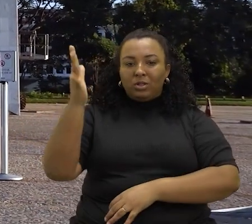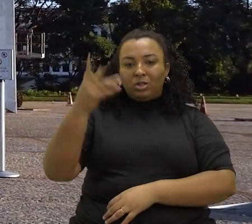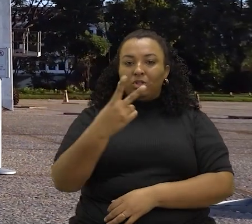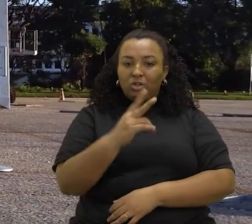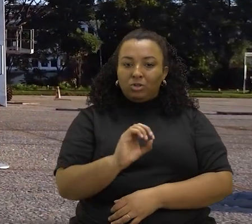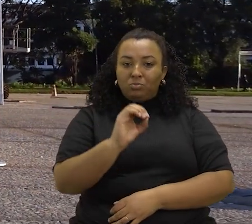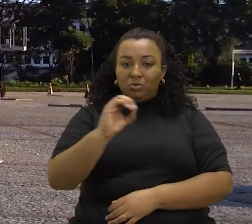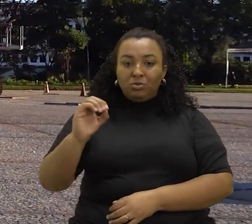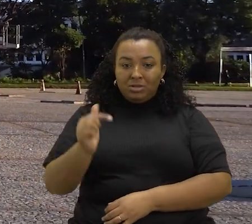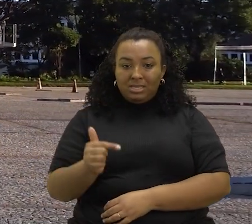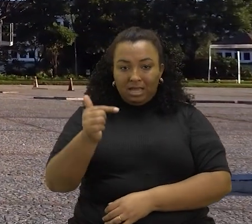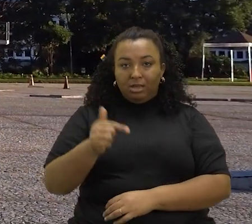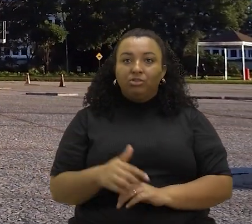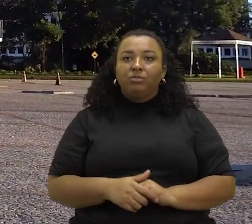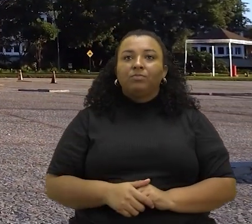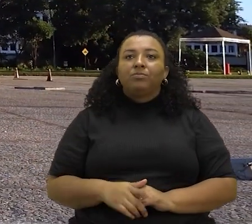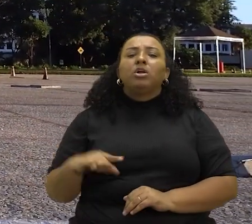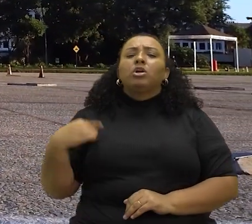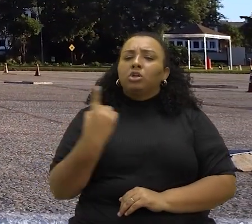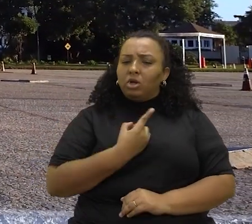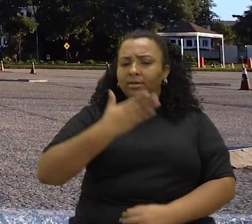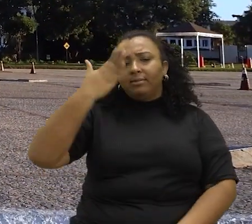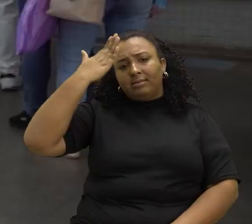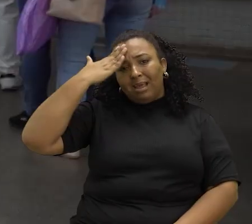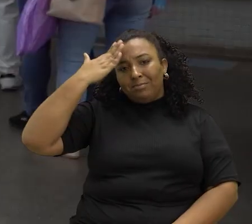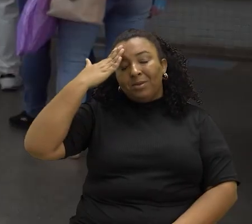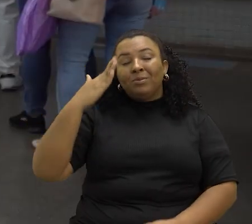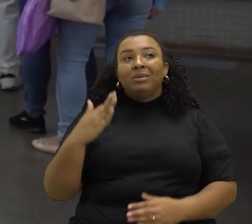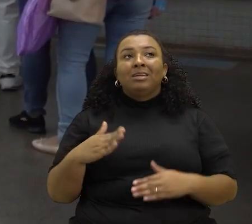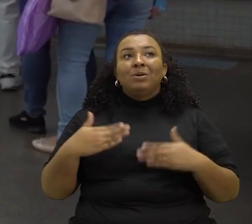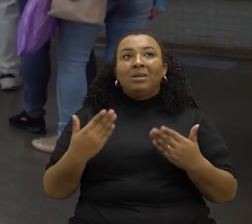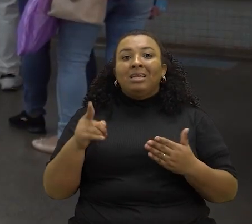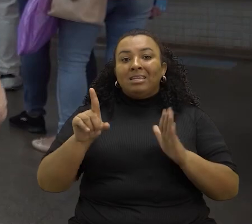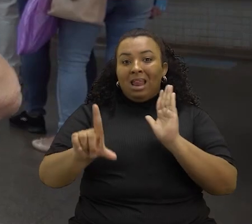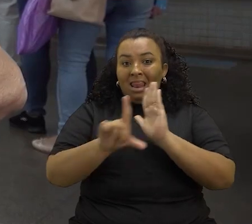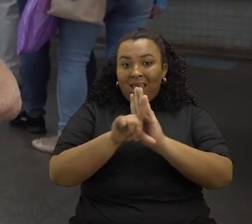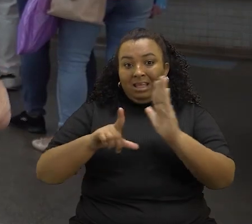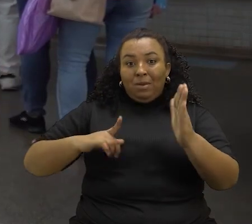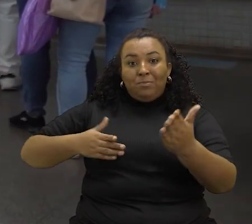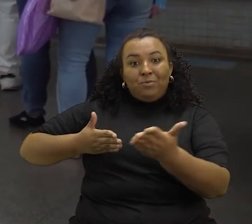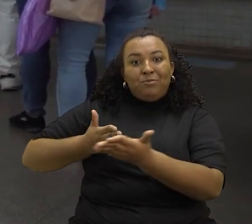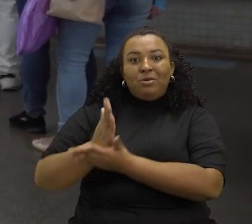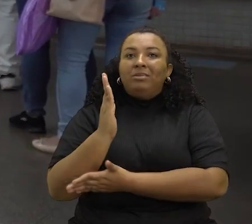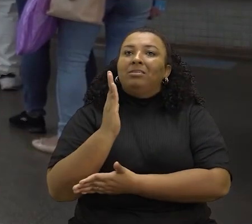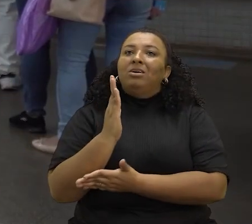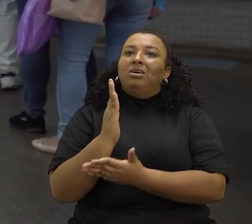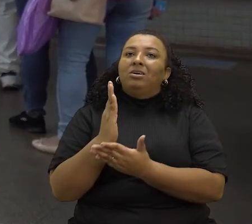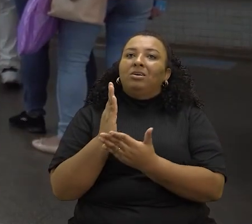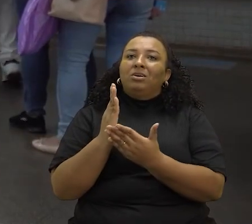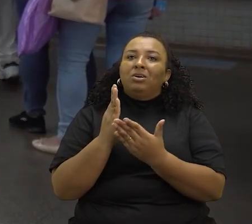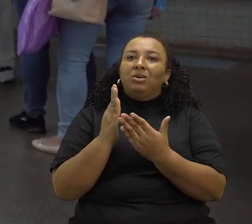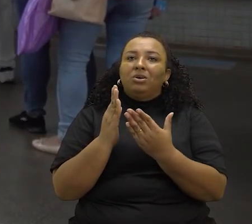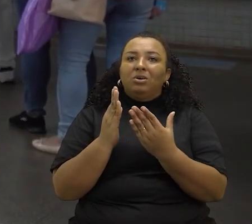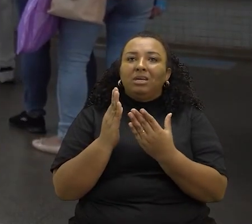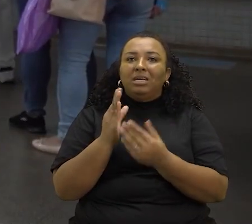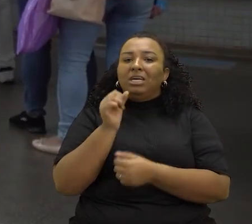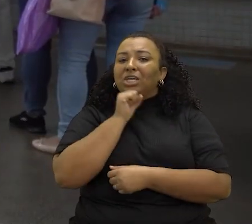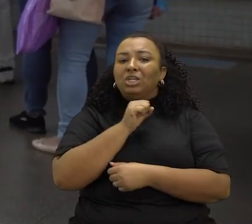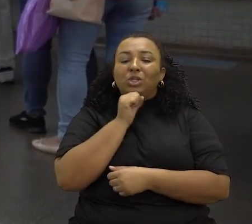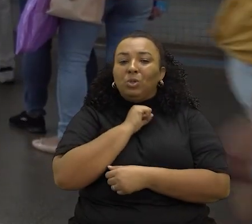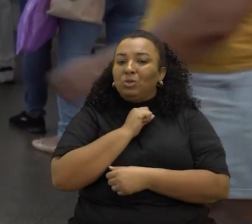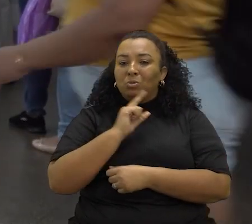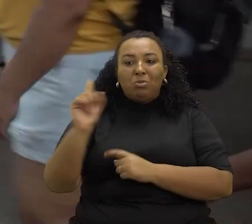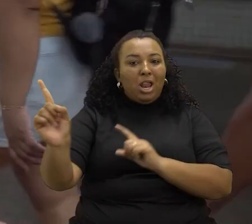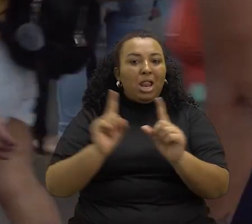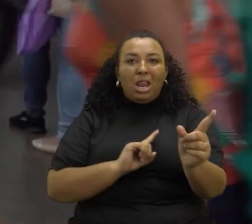julgamento que ocorreu no ano de 2007. A gente sabe que quando essa lei foi aprovada, muitos